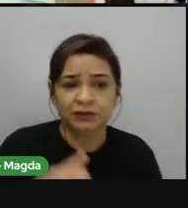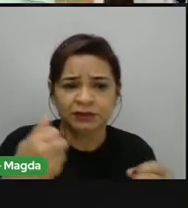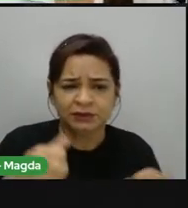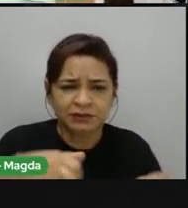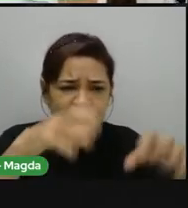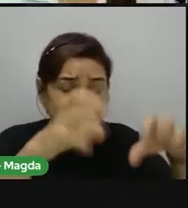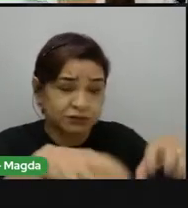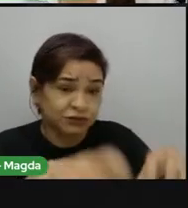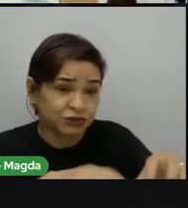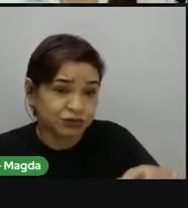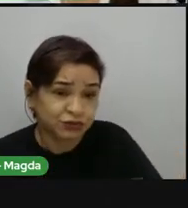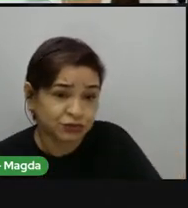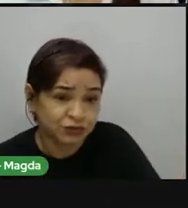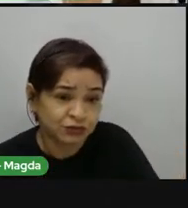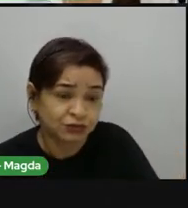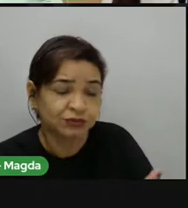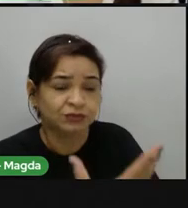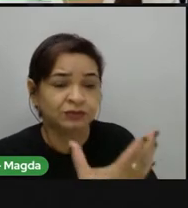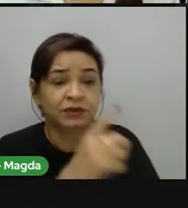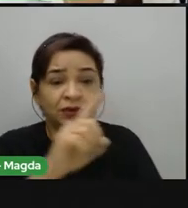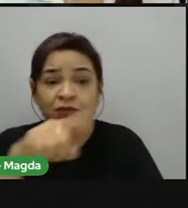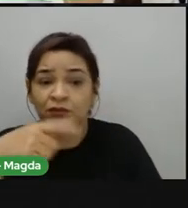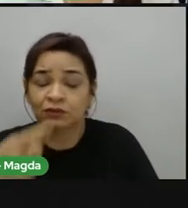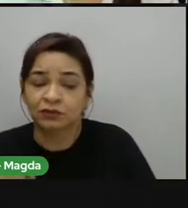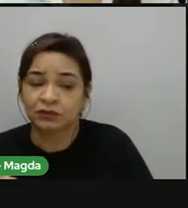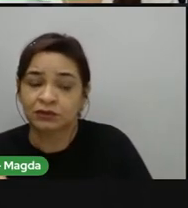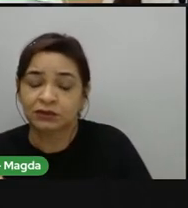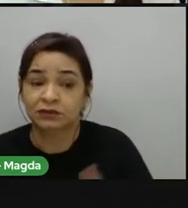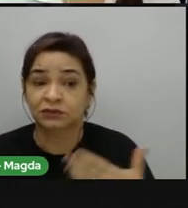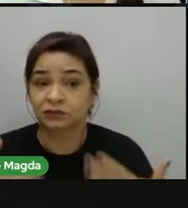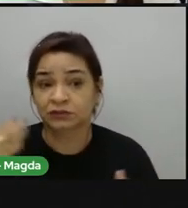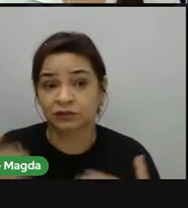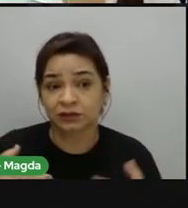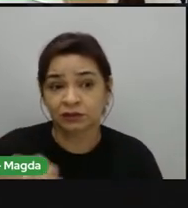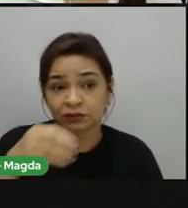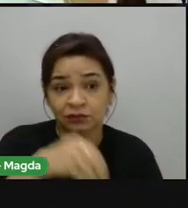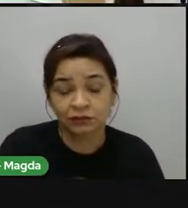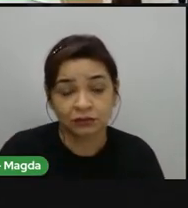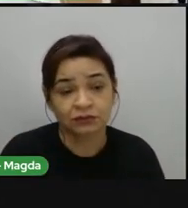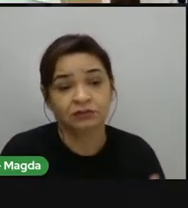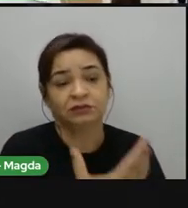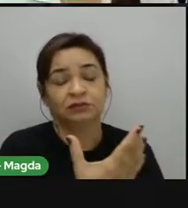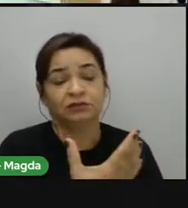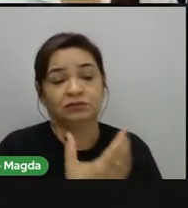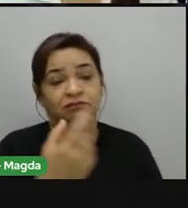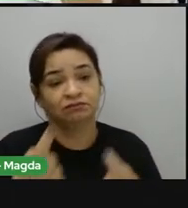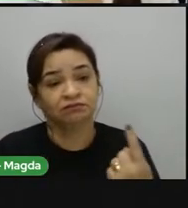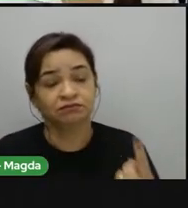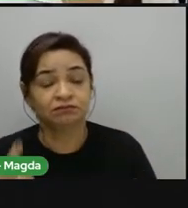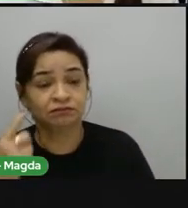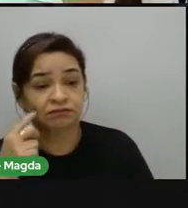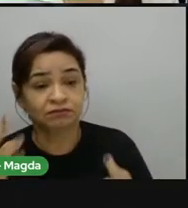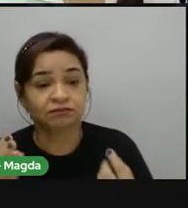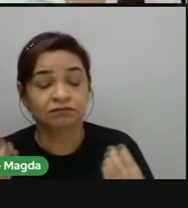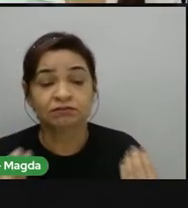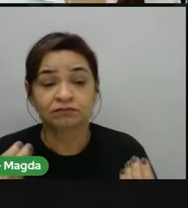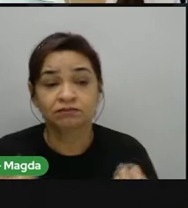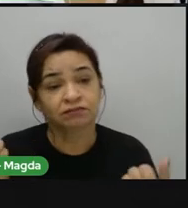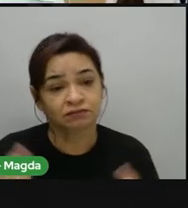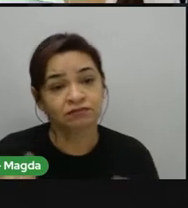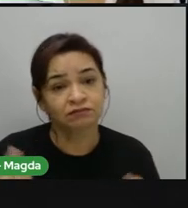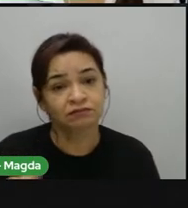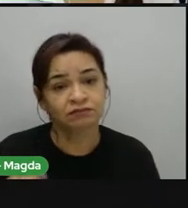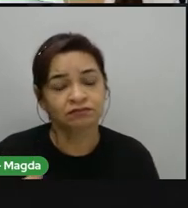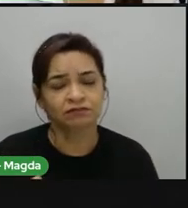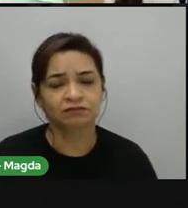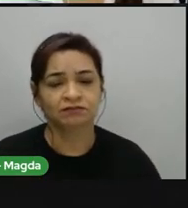precisam de um ambiente mais seco. Então, esse clima também vai ter essa interferência na agricultura. O